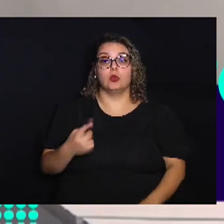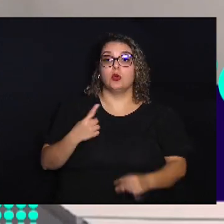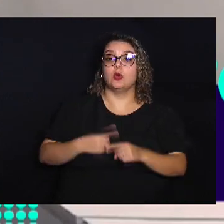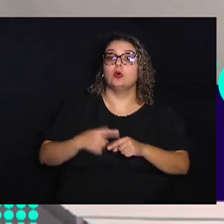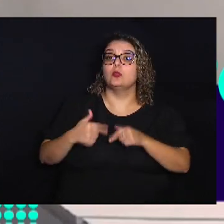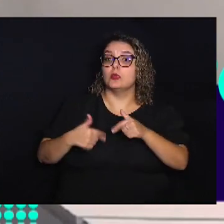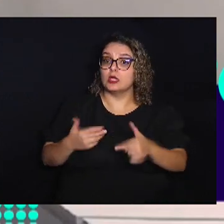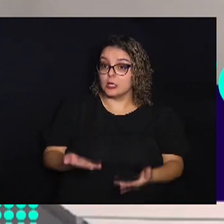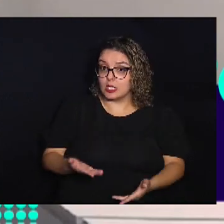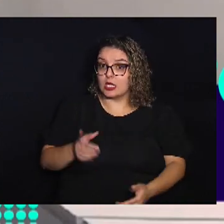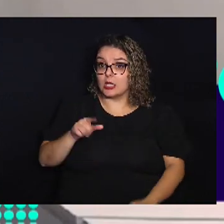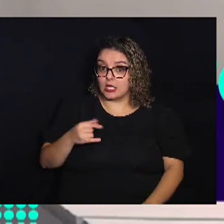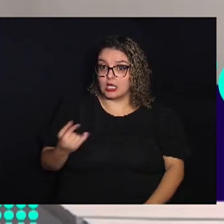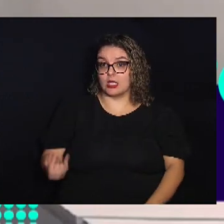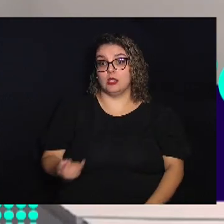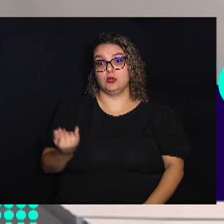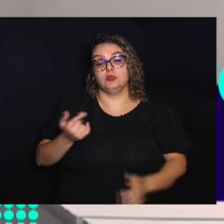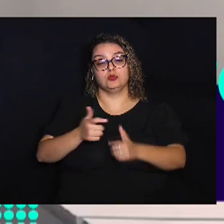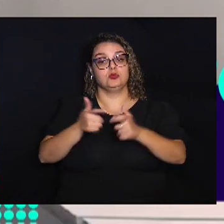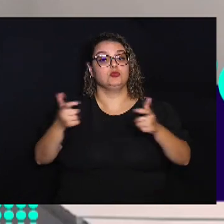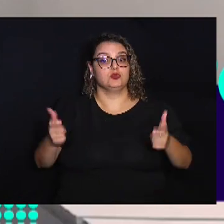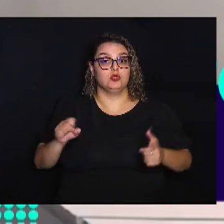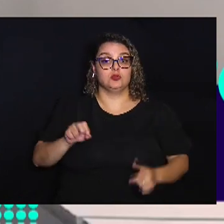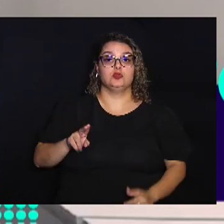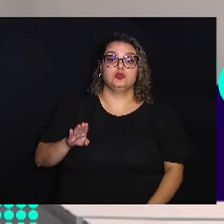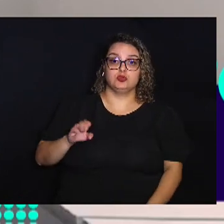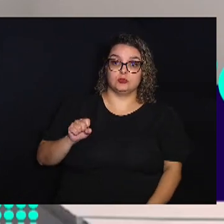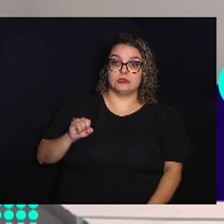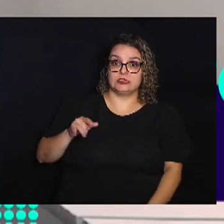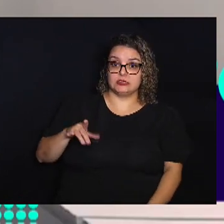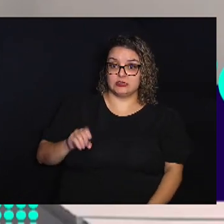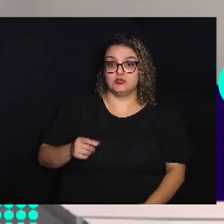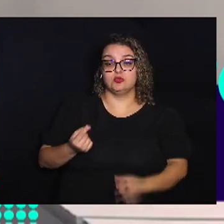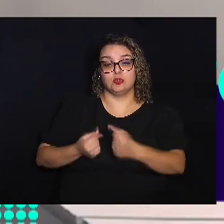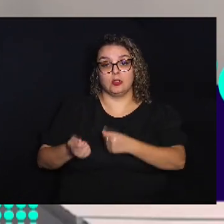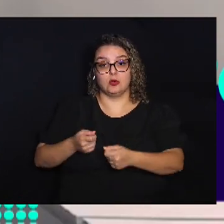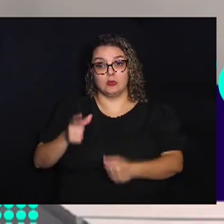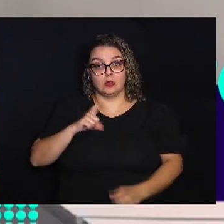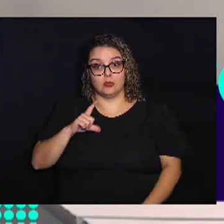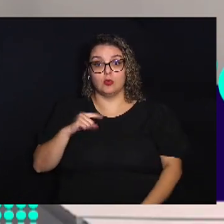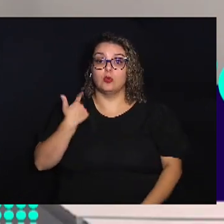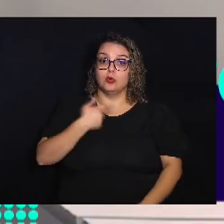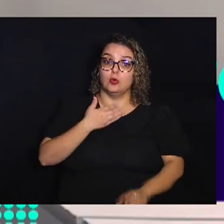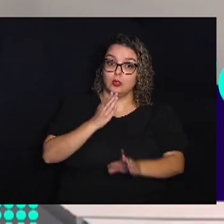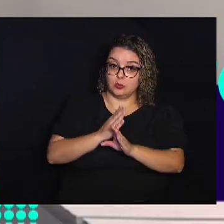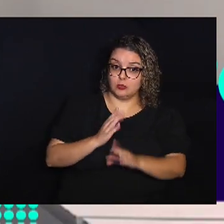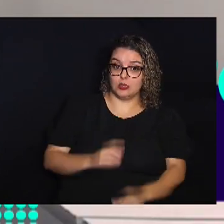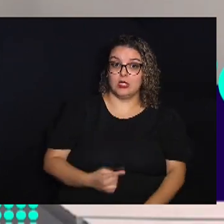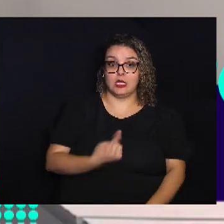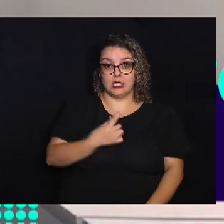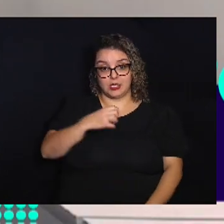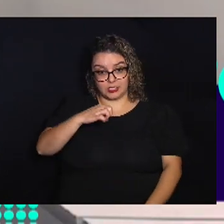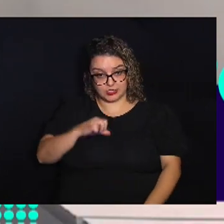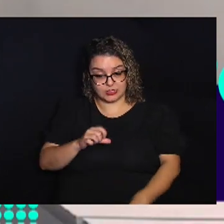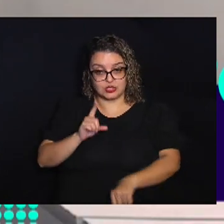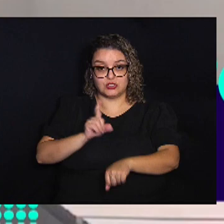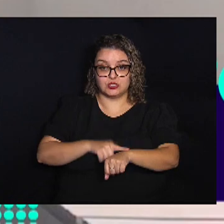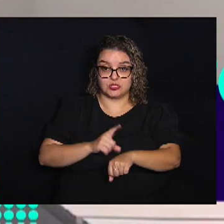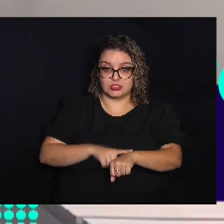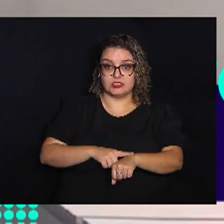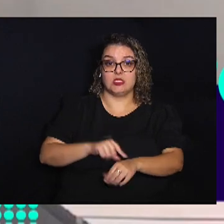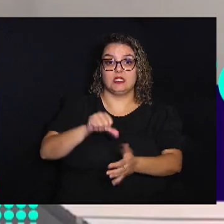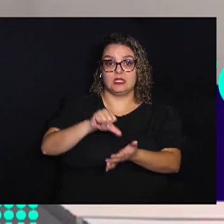trabalho É considerado O maior subsídio A economia que há Nosso encontro Acontece às 19 horas Na